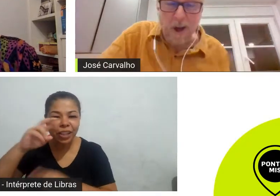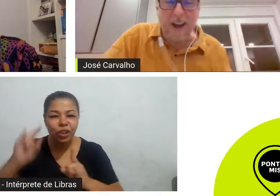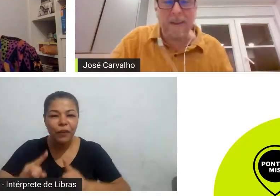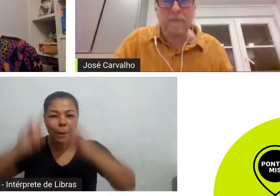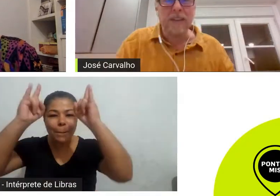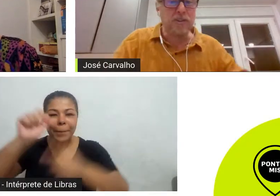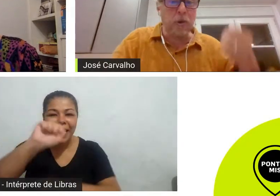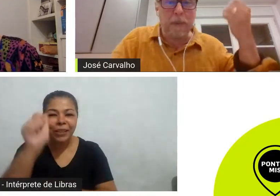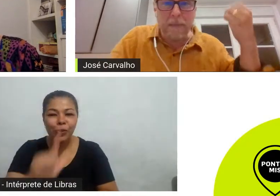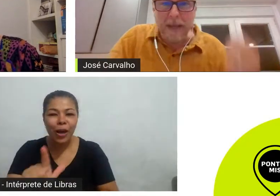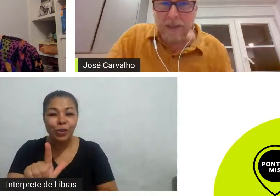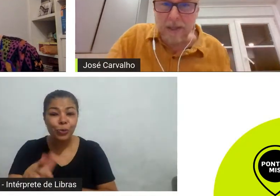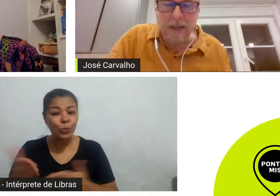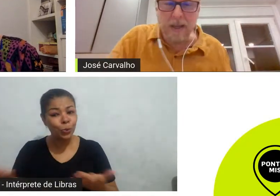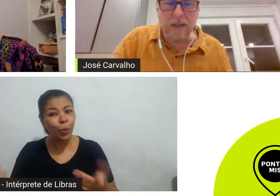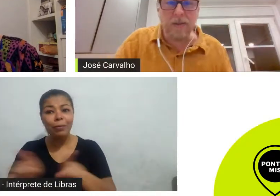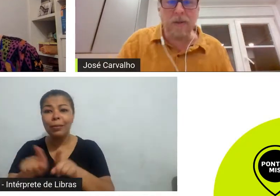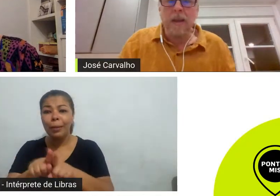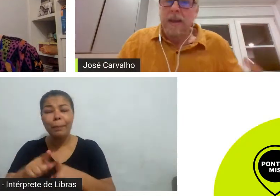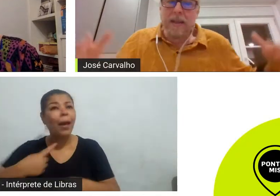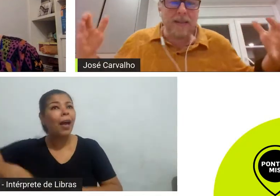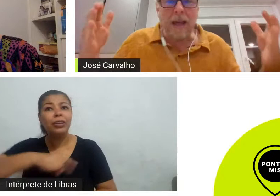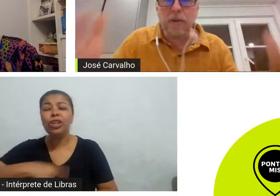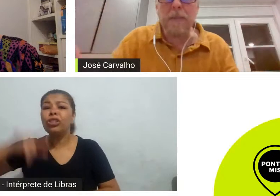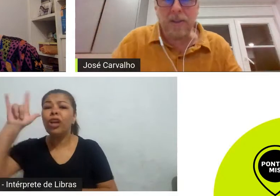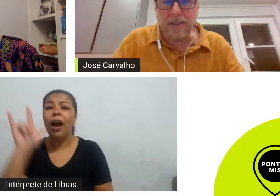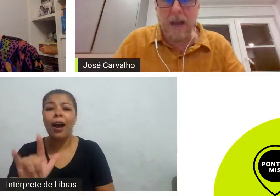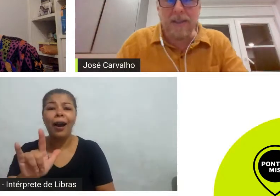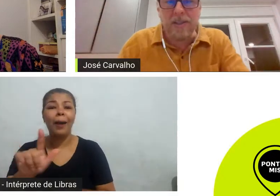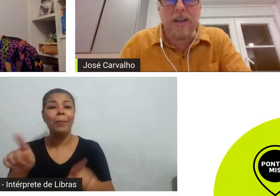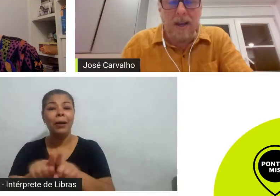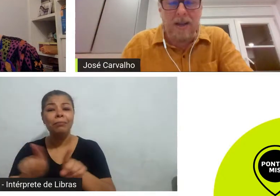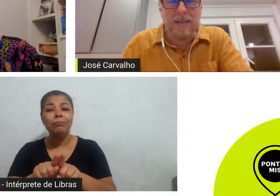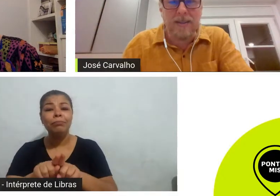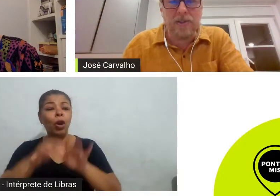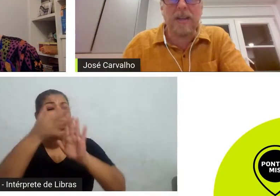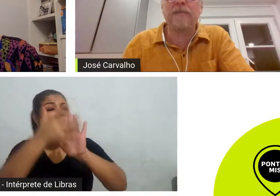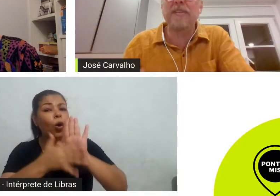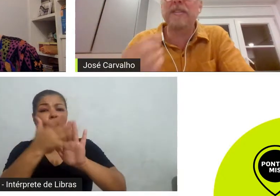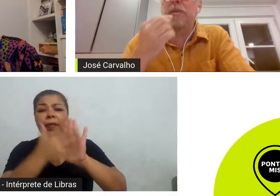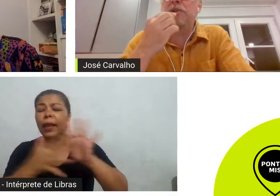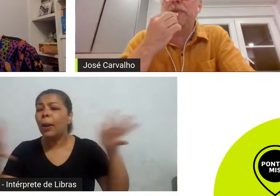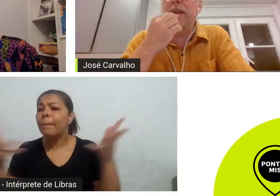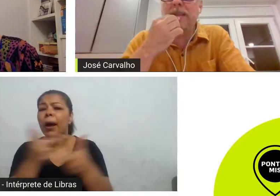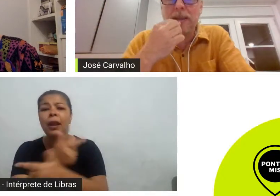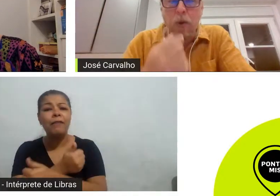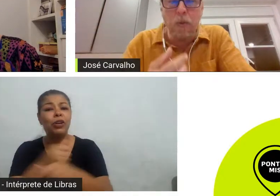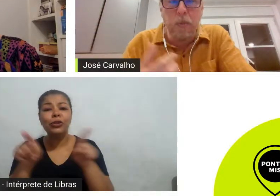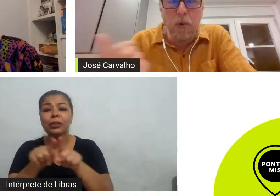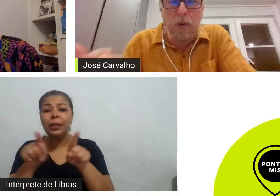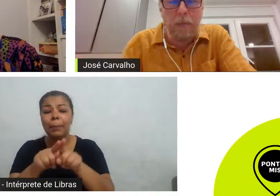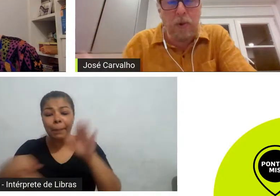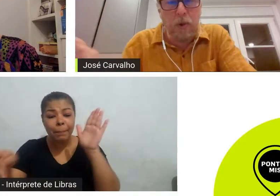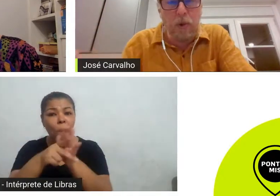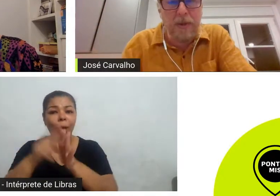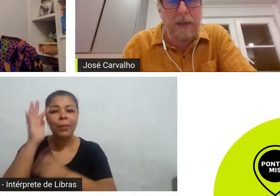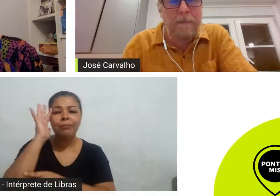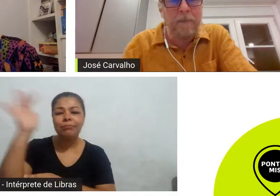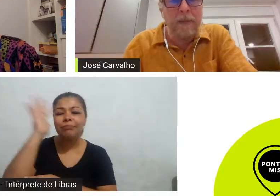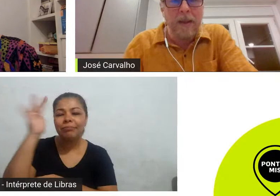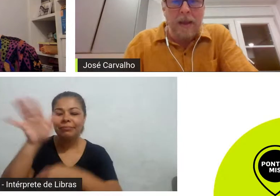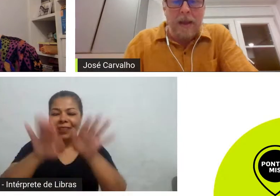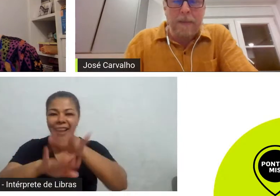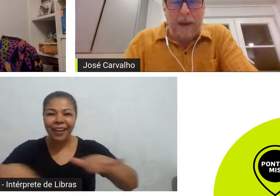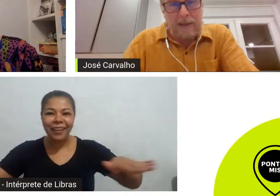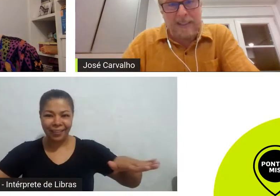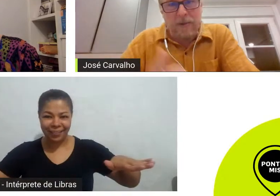a gente adora super bem escrito e está no imaginário das crianças eu cheguei a fazer uma experiência com o Bull para o clube